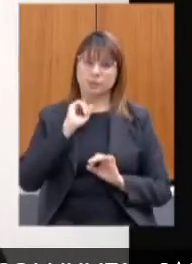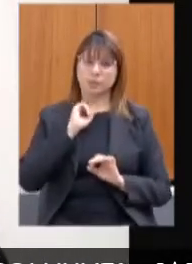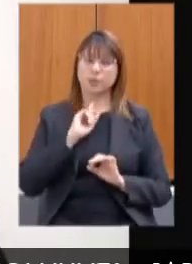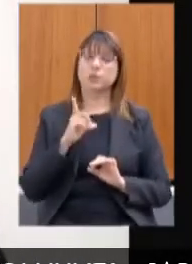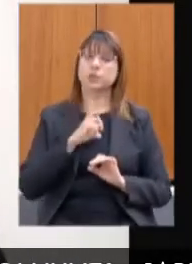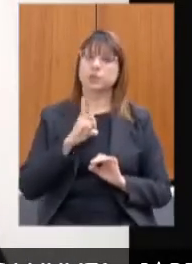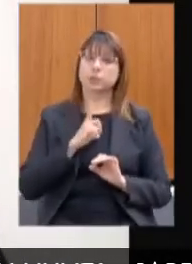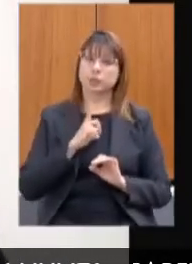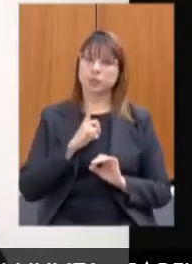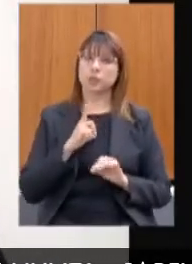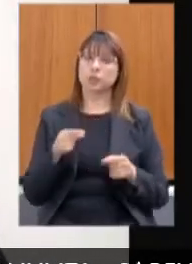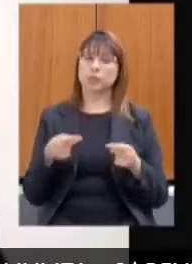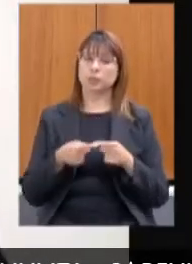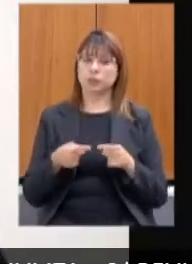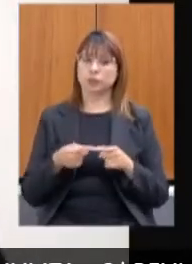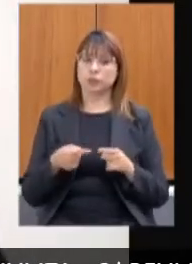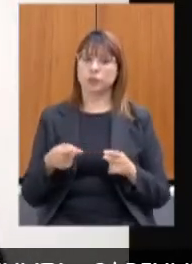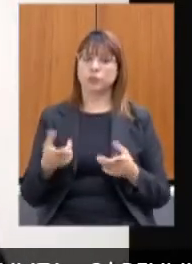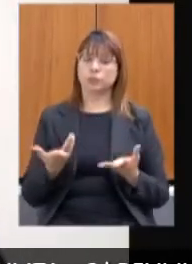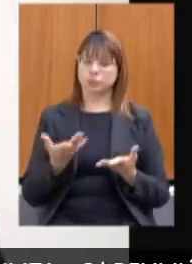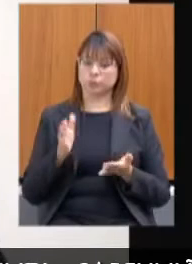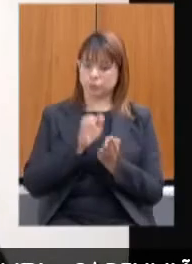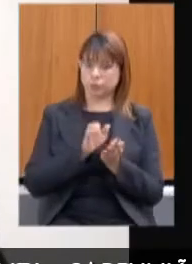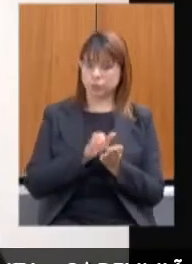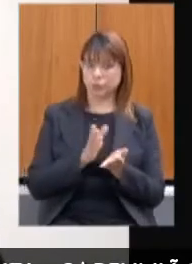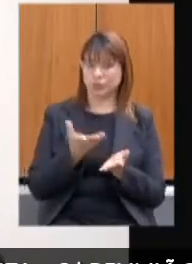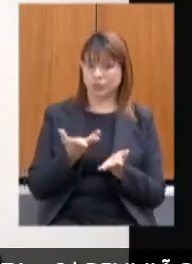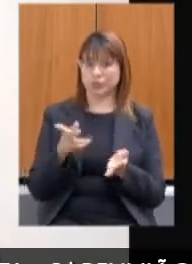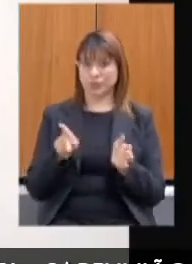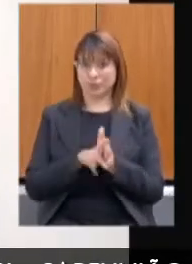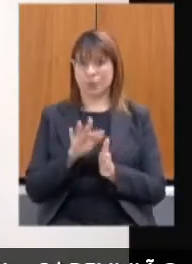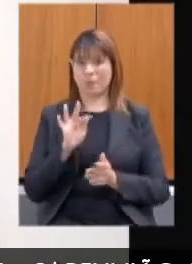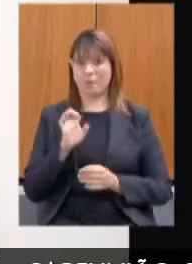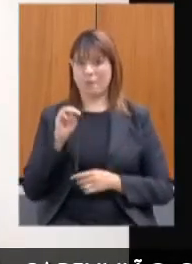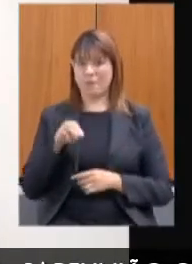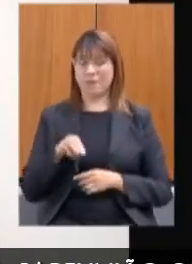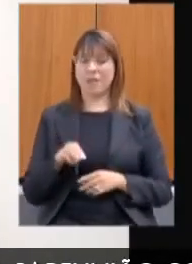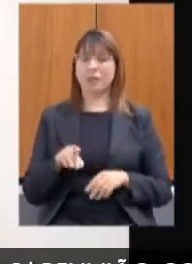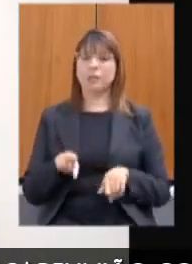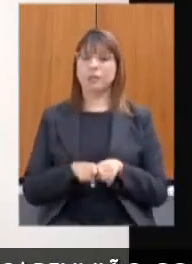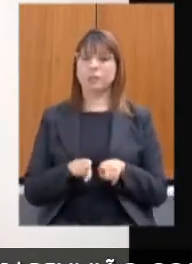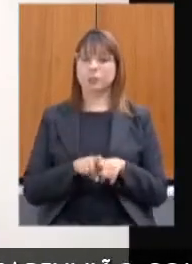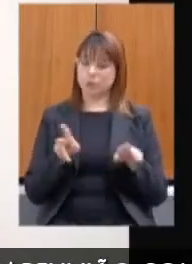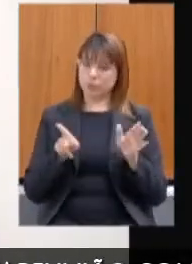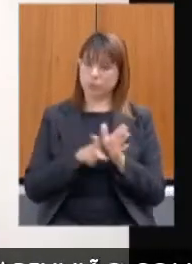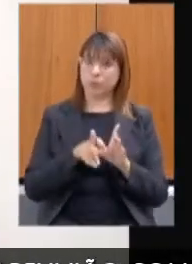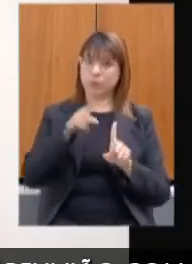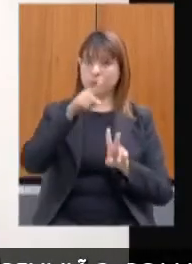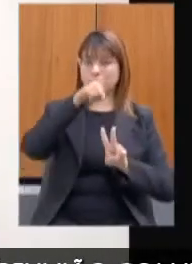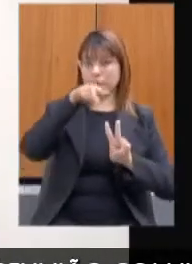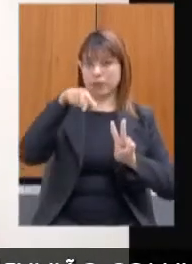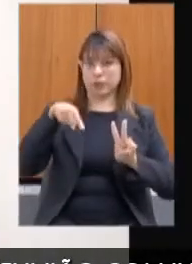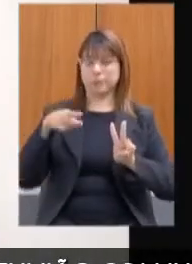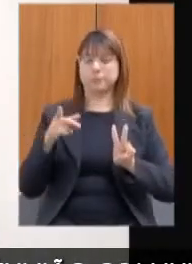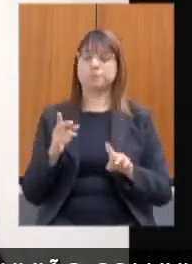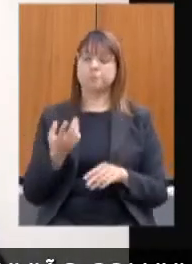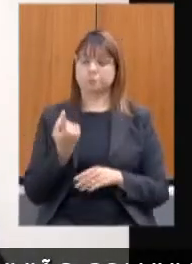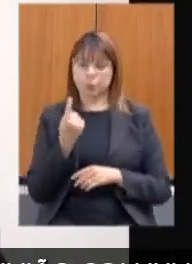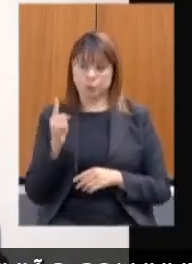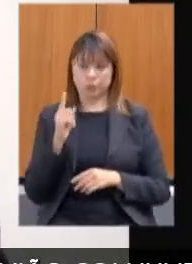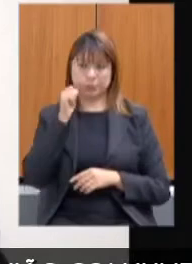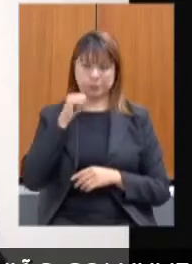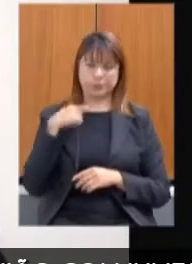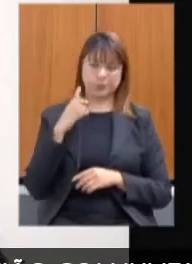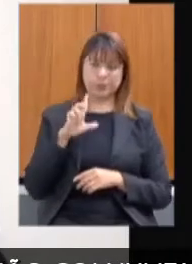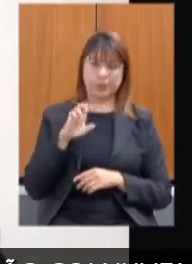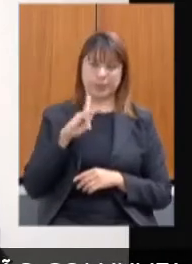recursos permanentes oriundos do FEM e com recursos que podem adivinhar a Vale. E para terminar, deputada Leninha, me